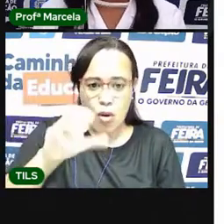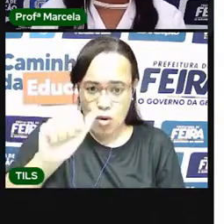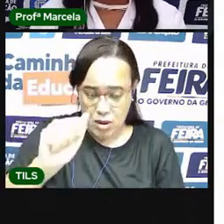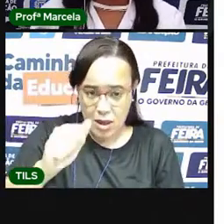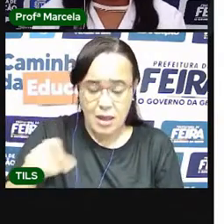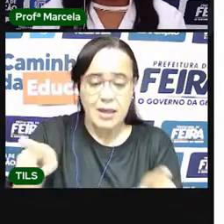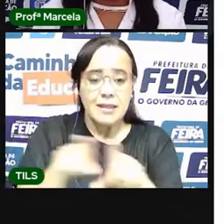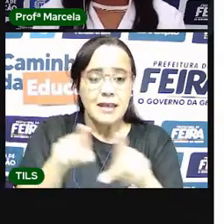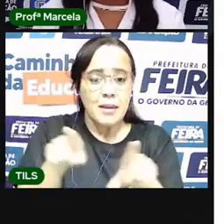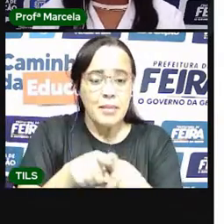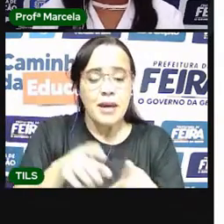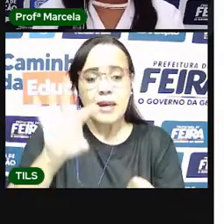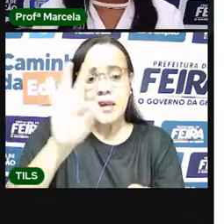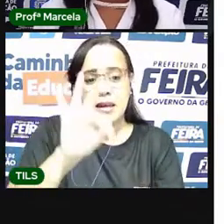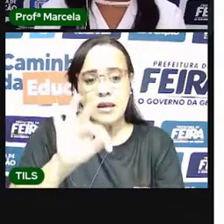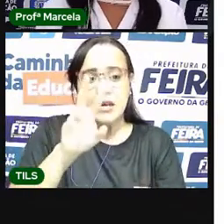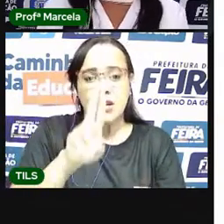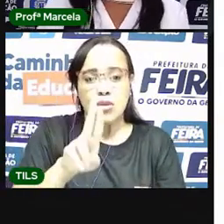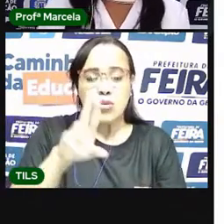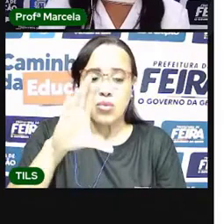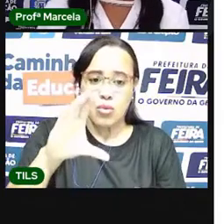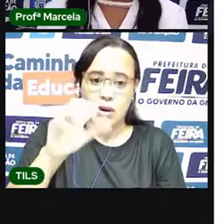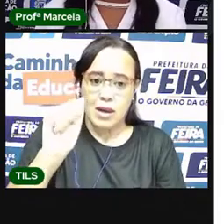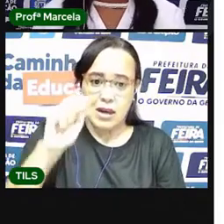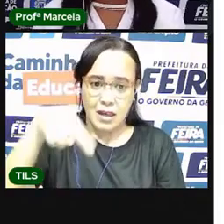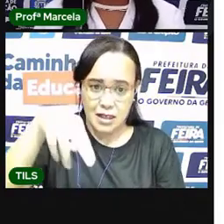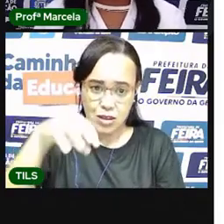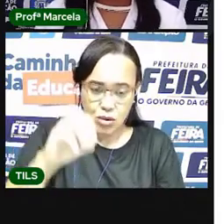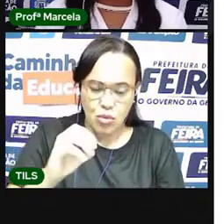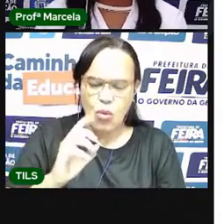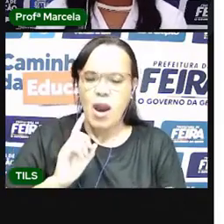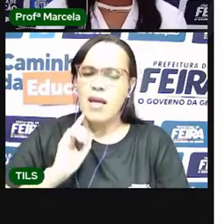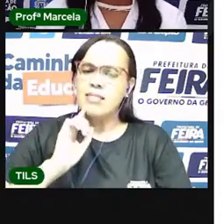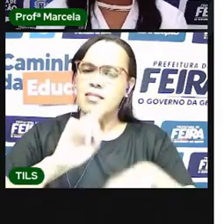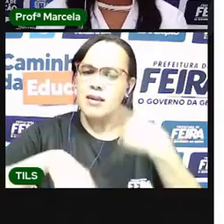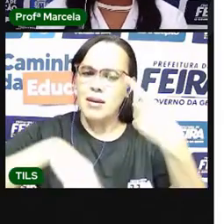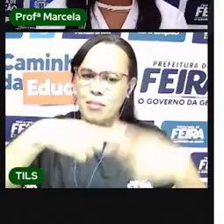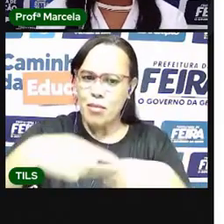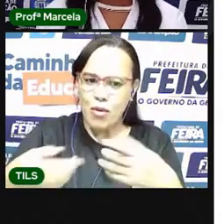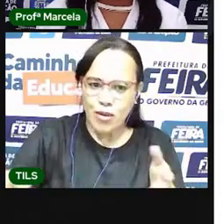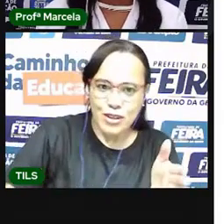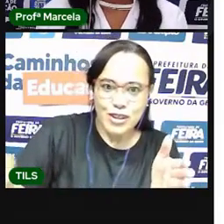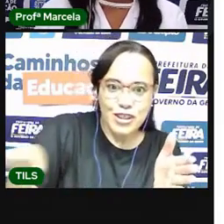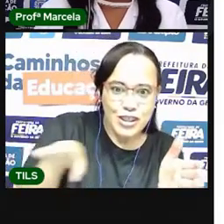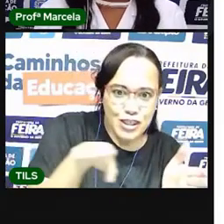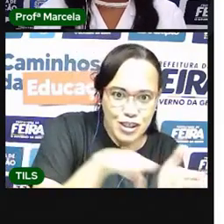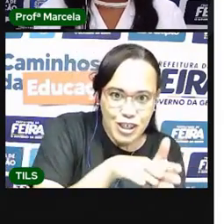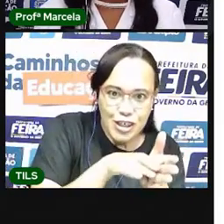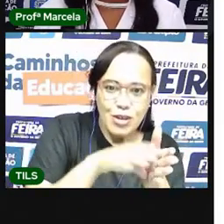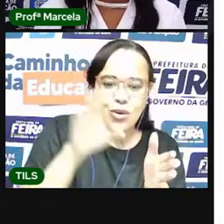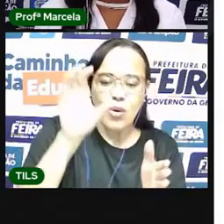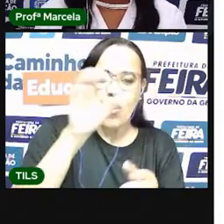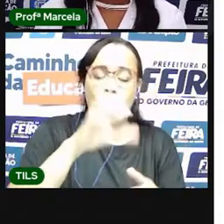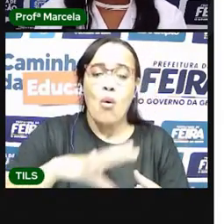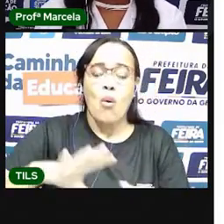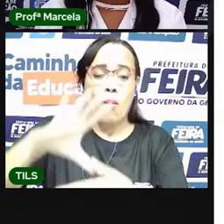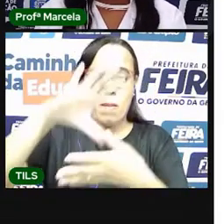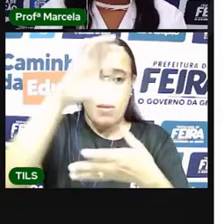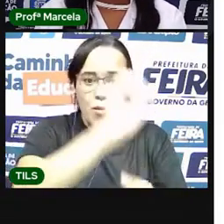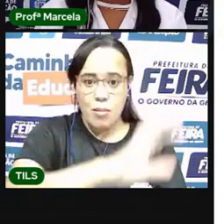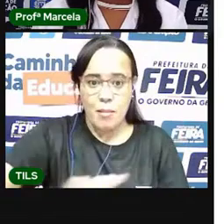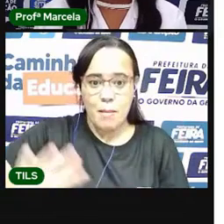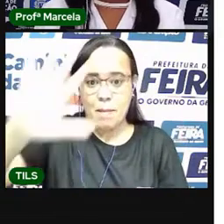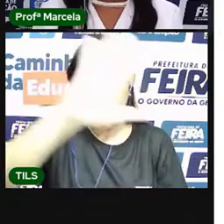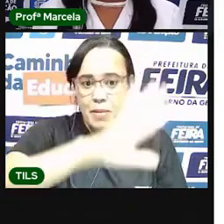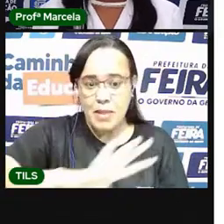Depois, chegaram aqui no Brasil os europeus e os negros, os negros africanos.